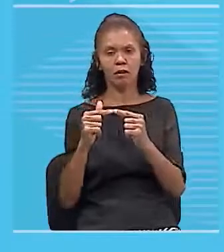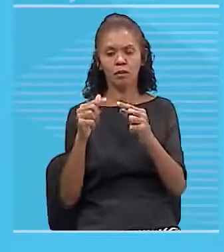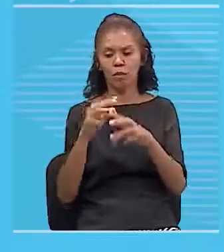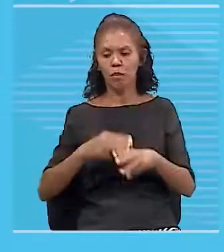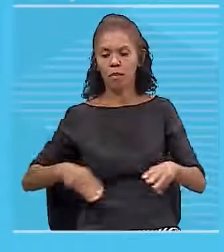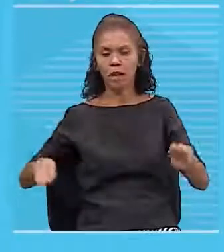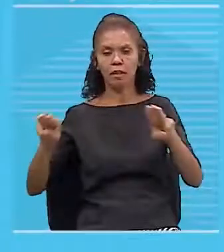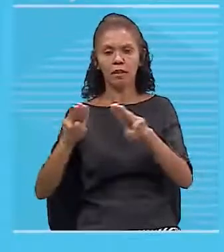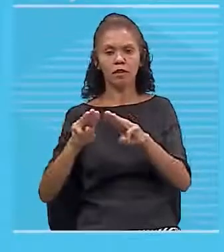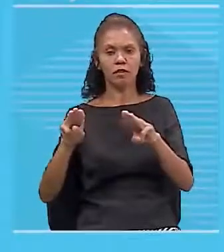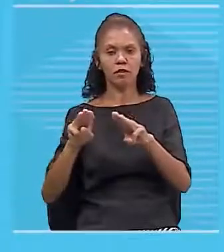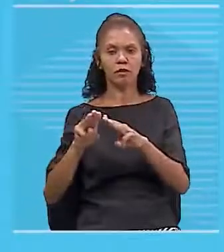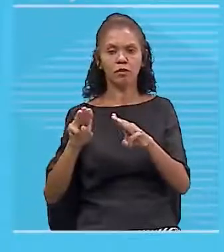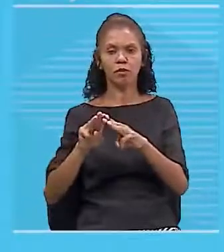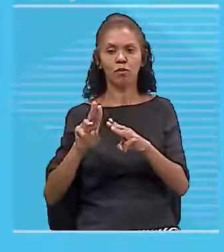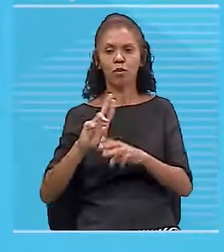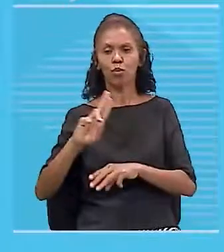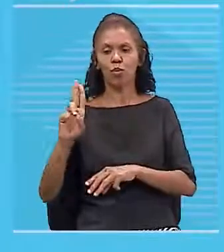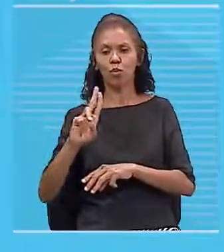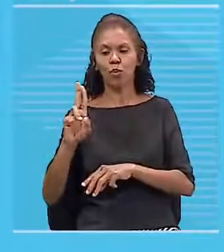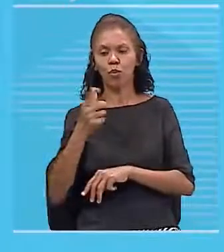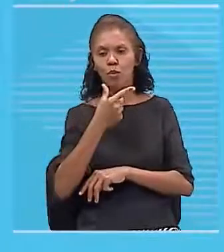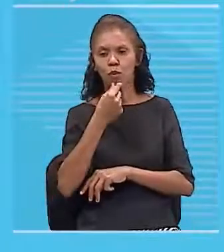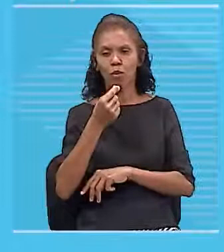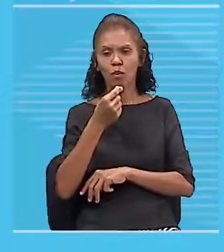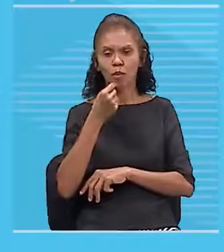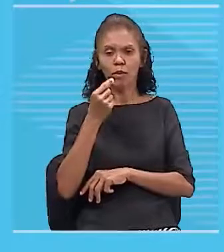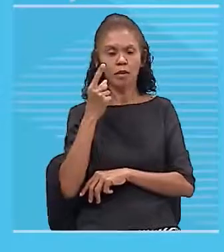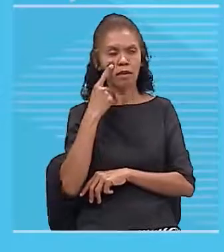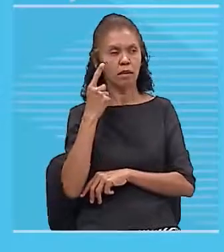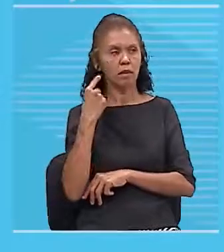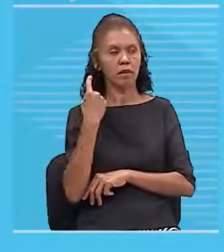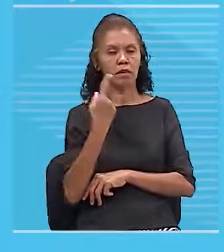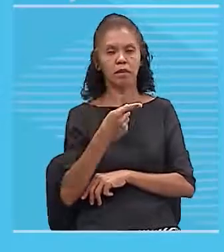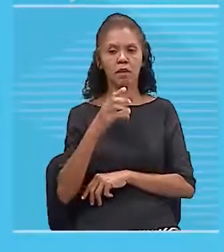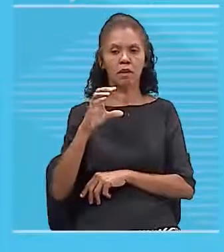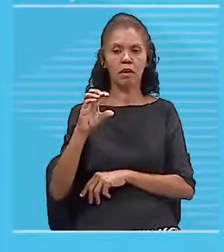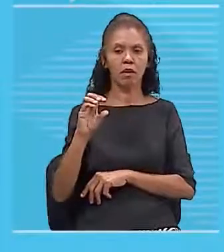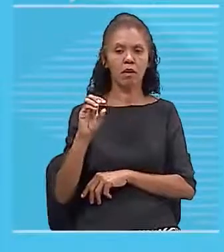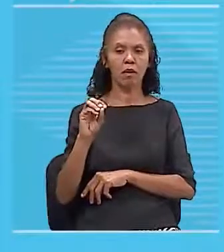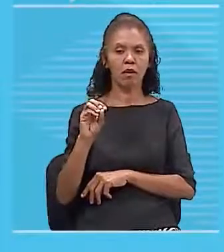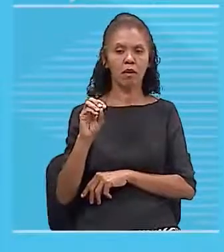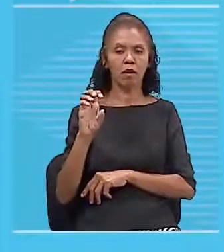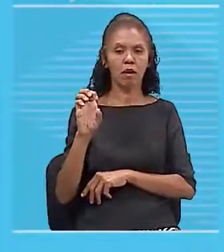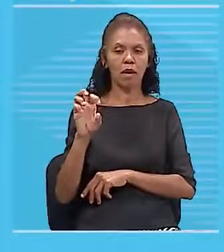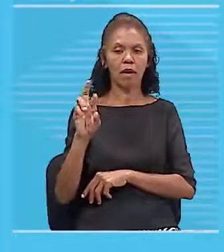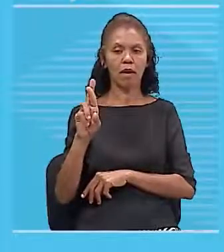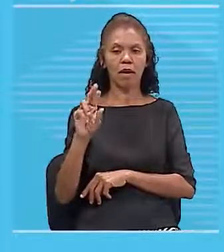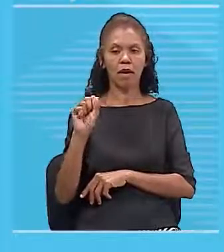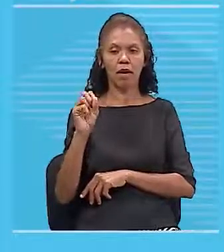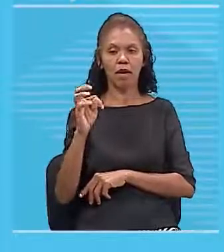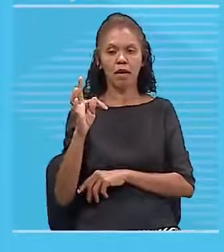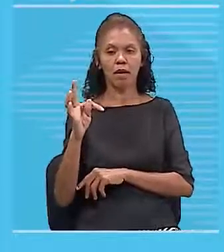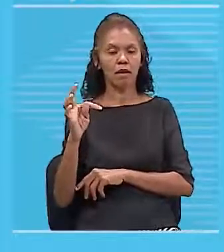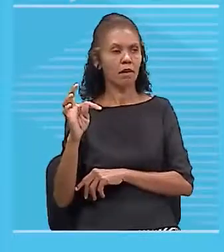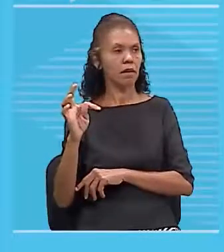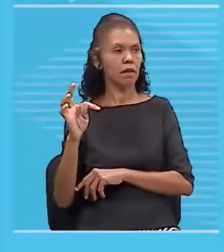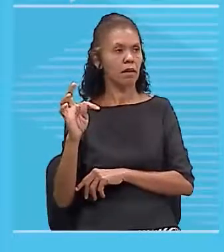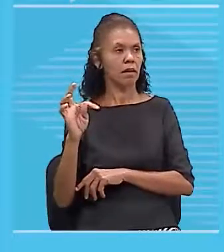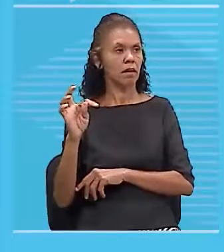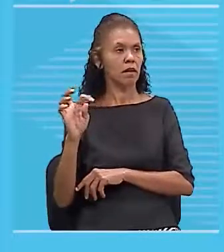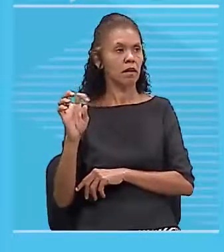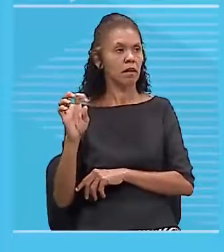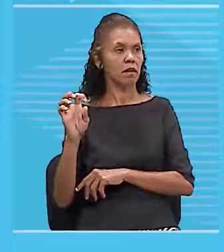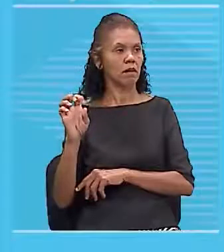jovens, esse jovem, em 1820, gente trabalhou que